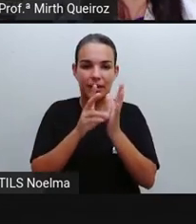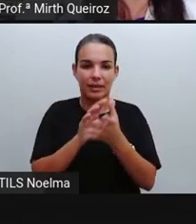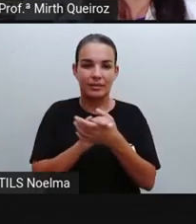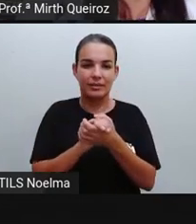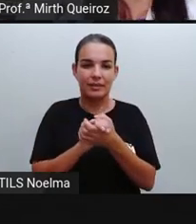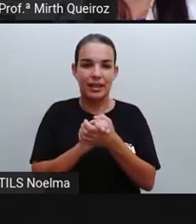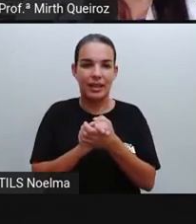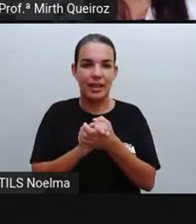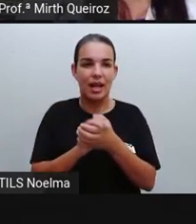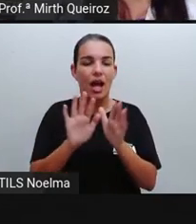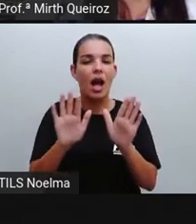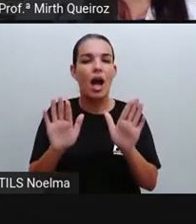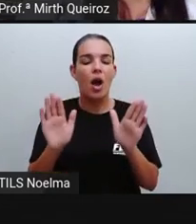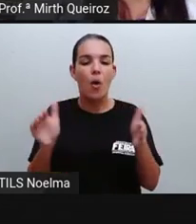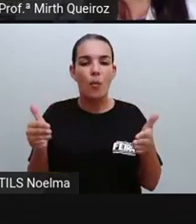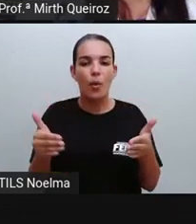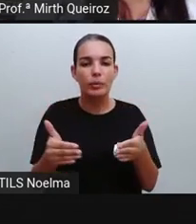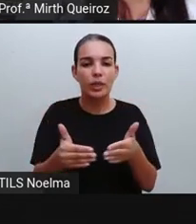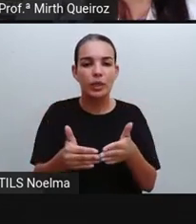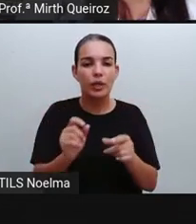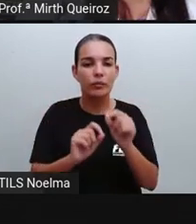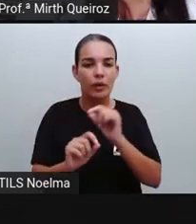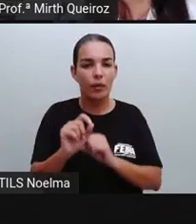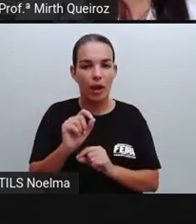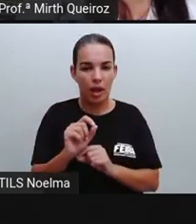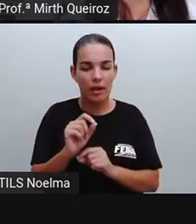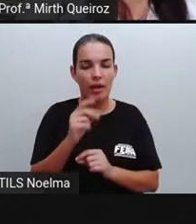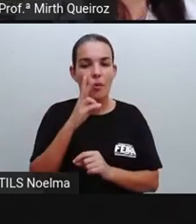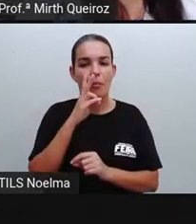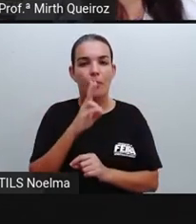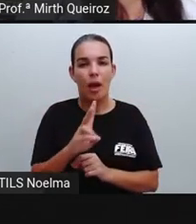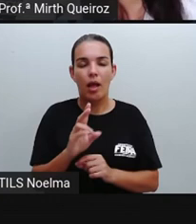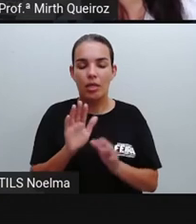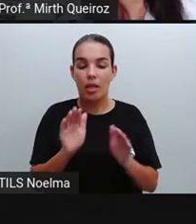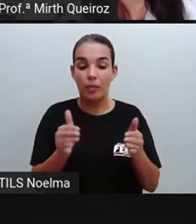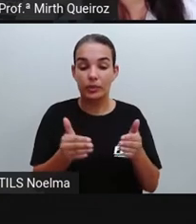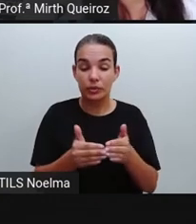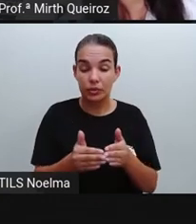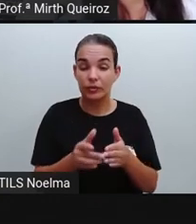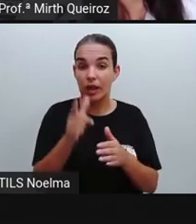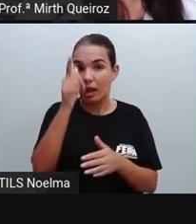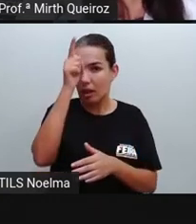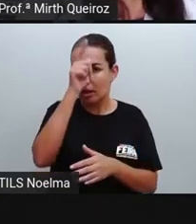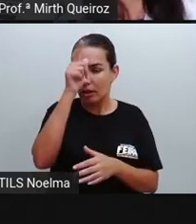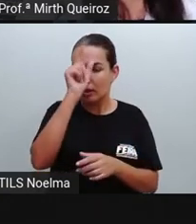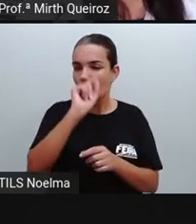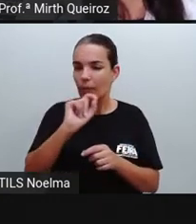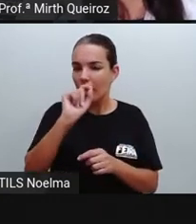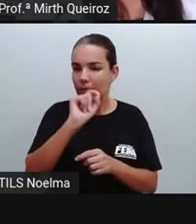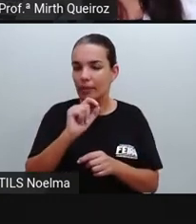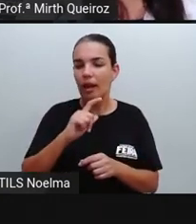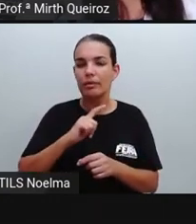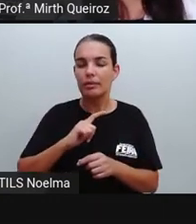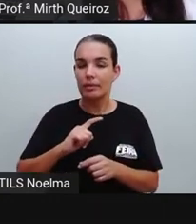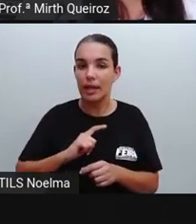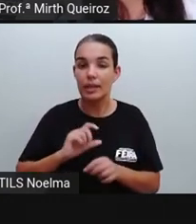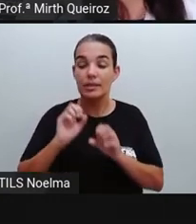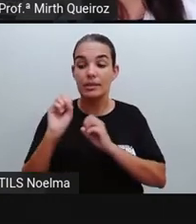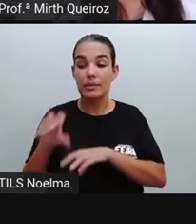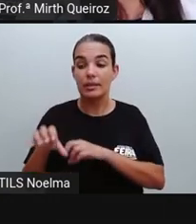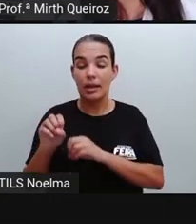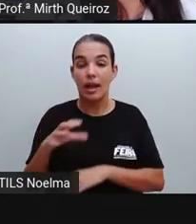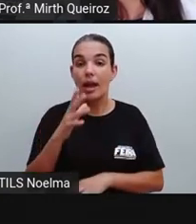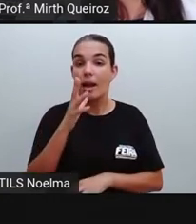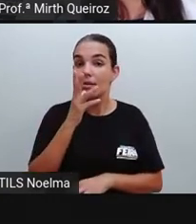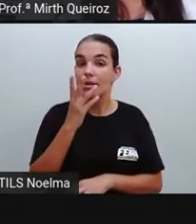o objetivo, como a gente viu lá no início da aula dessas lendas ao serem criadas, era justamente para isso, para ensinar